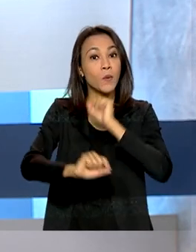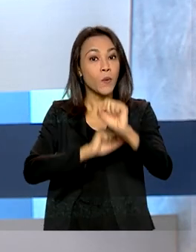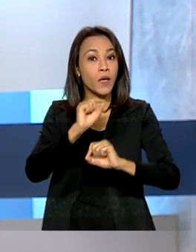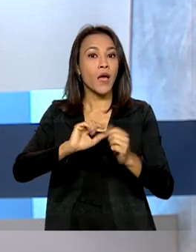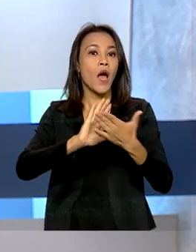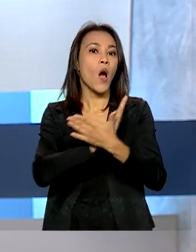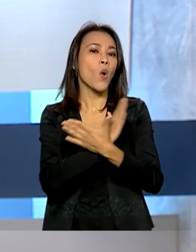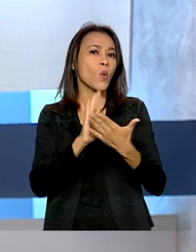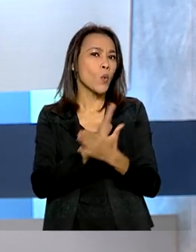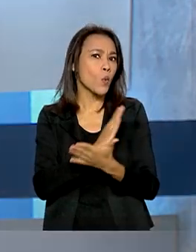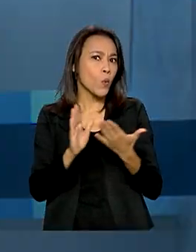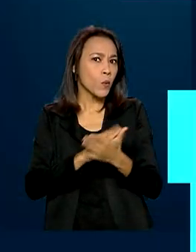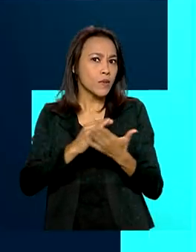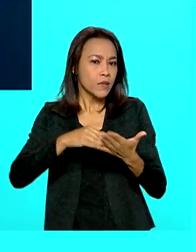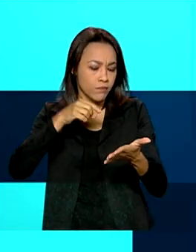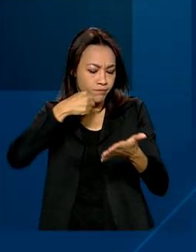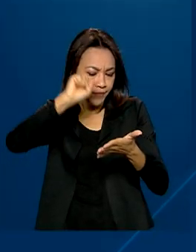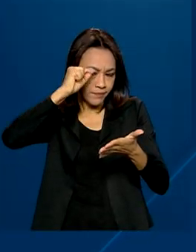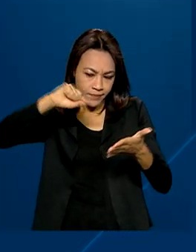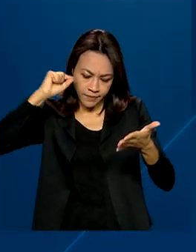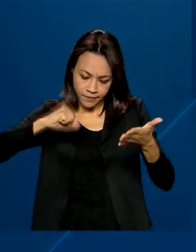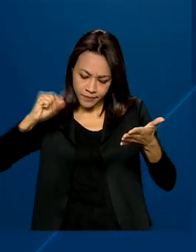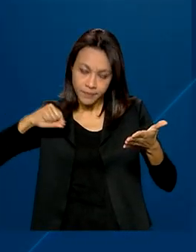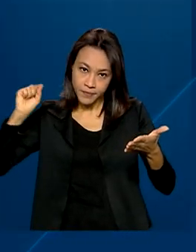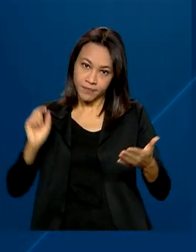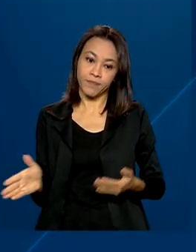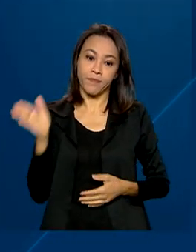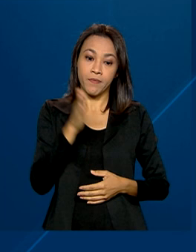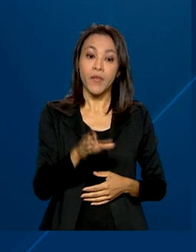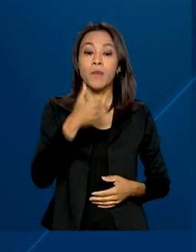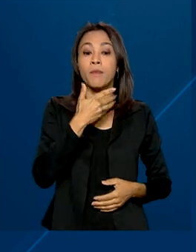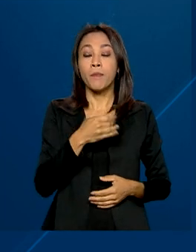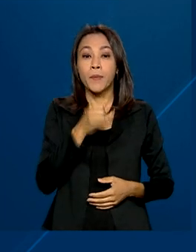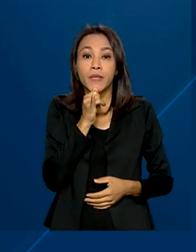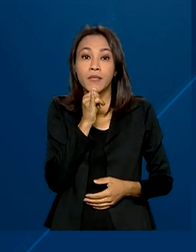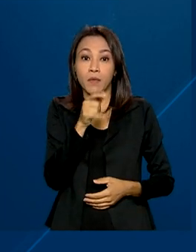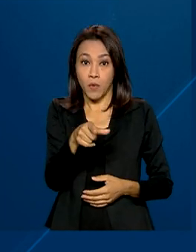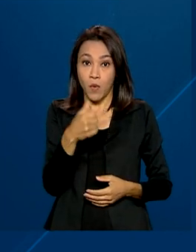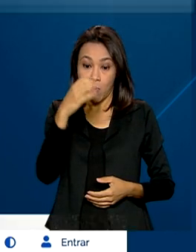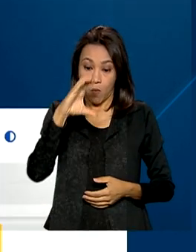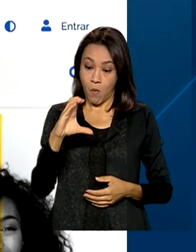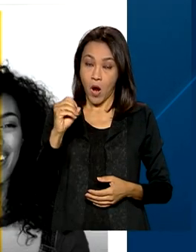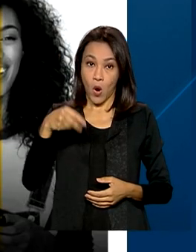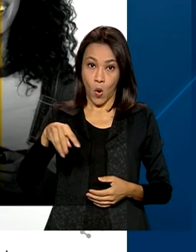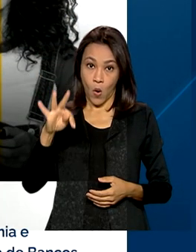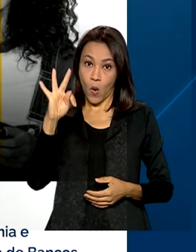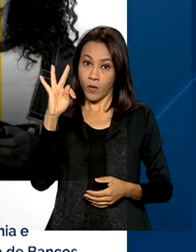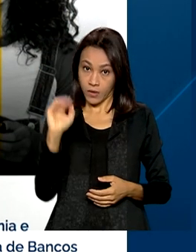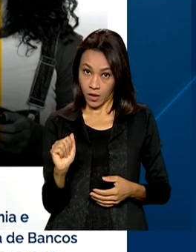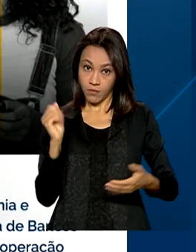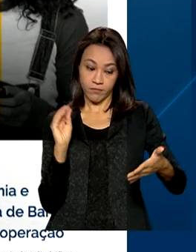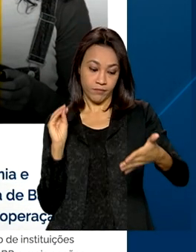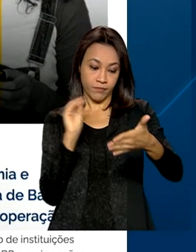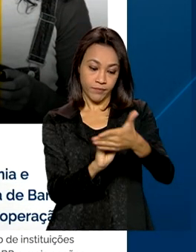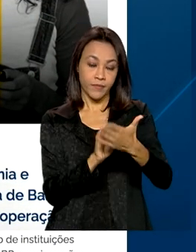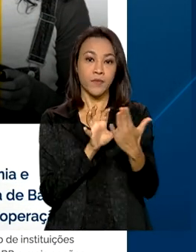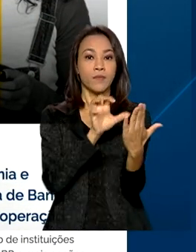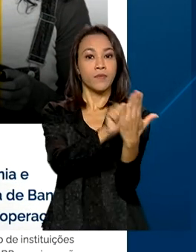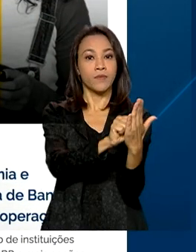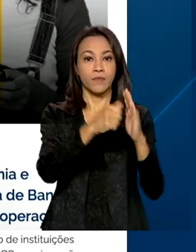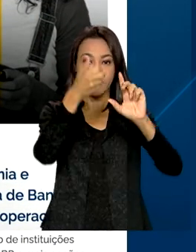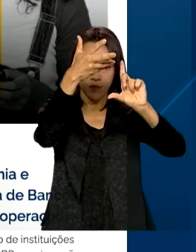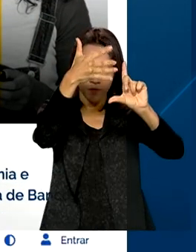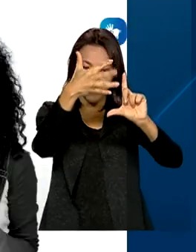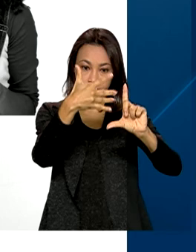algumas validações. Quando o cidadão cadastra uma conta na plataforma gov.br, ele automaticamente